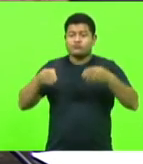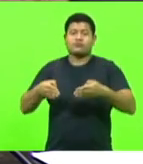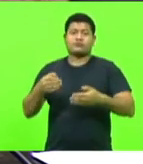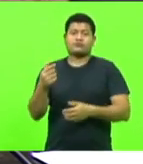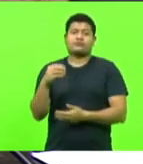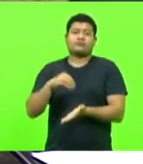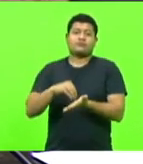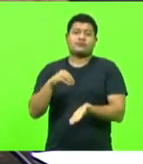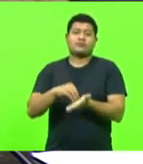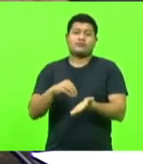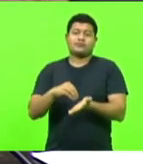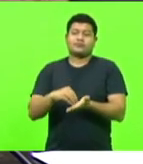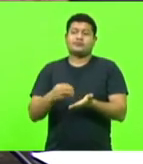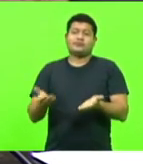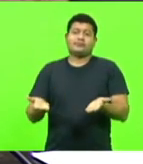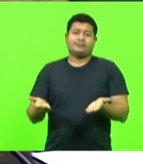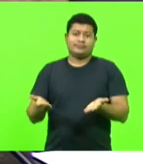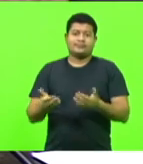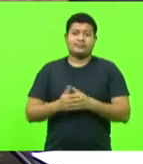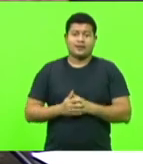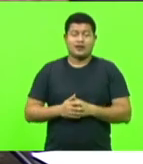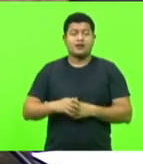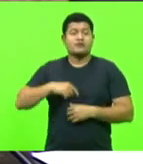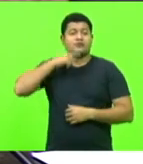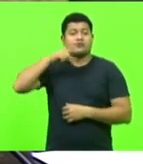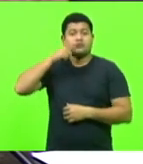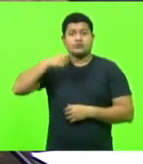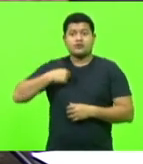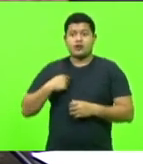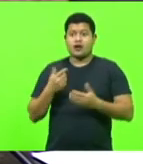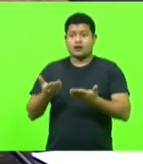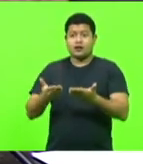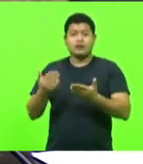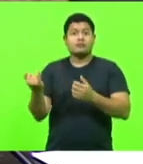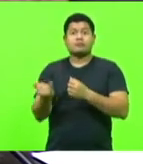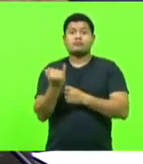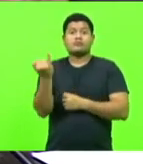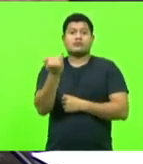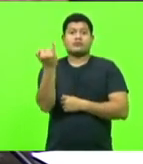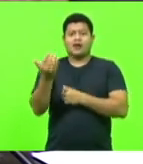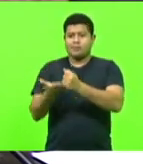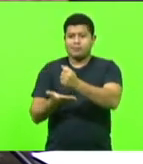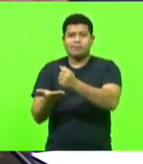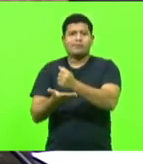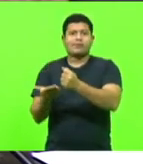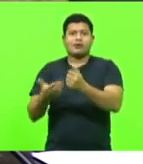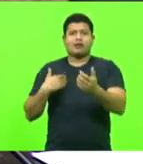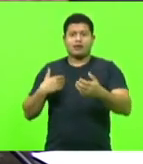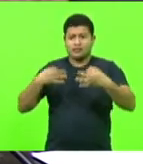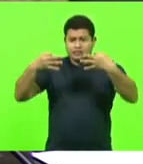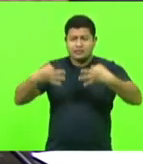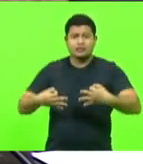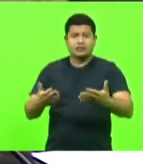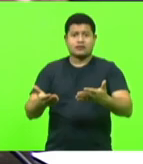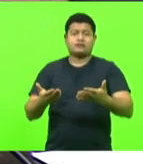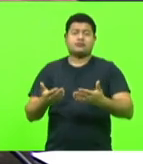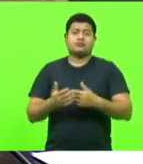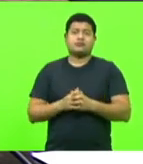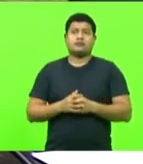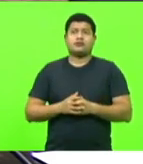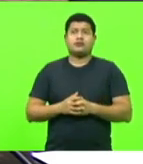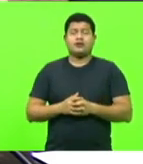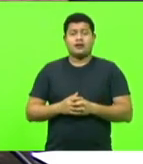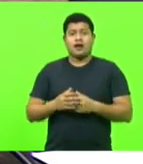fazer bem feito, não consegue fazer aquilo que é essencial, fazer nada direito, não consegue fazer o feijão com arroz e aí